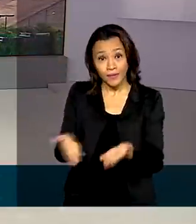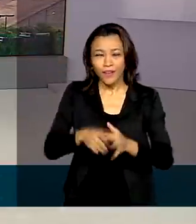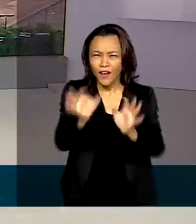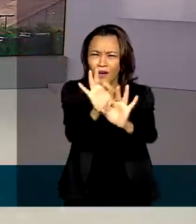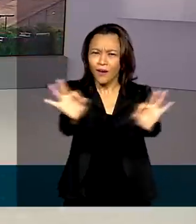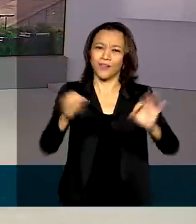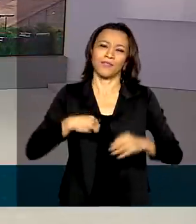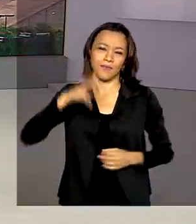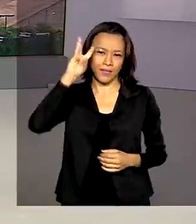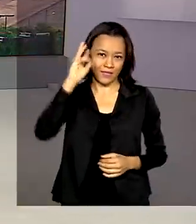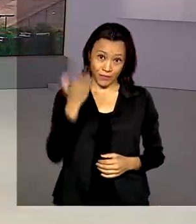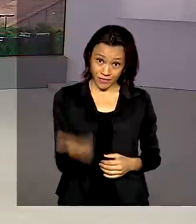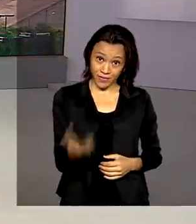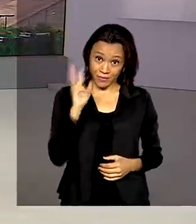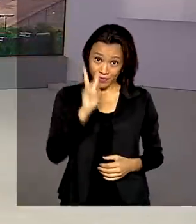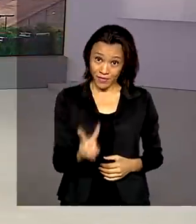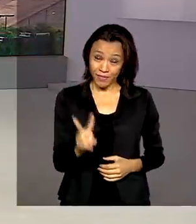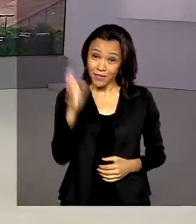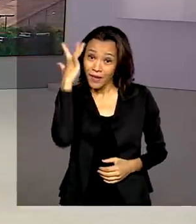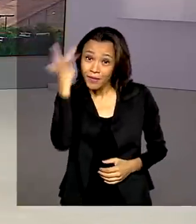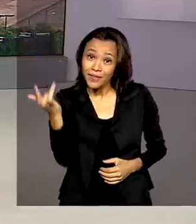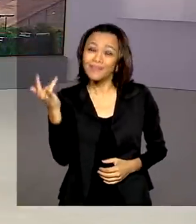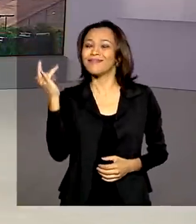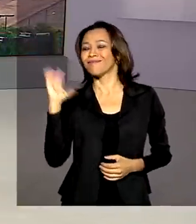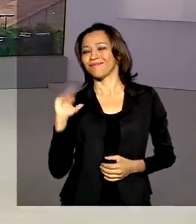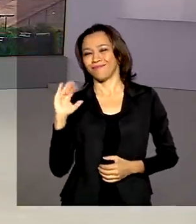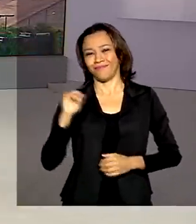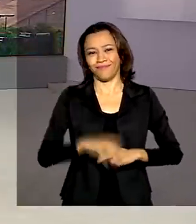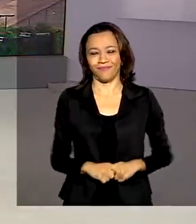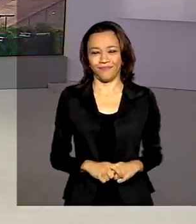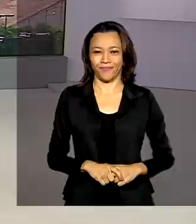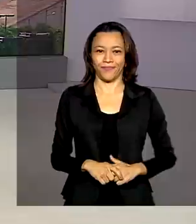Ótima terça-feira para você, nos vemos amanhã. Até lá!